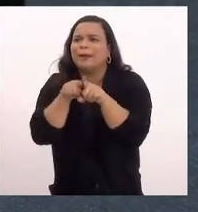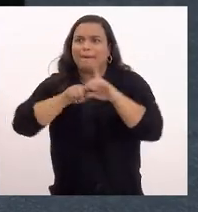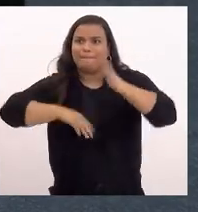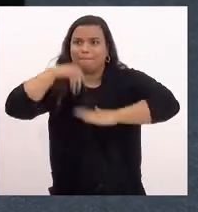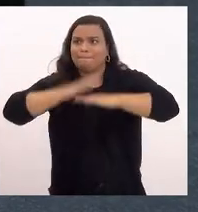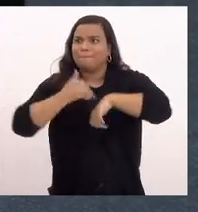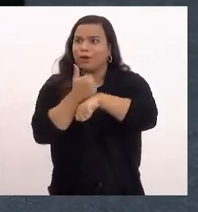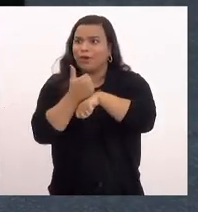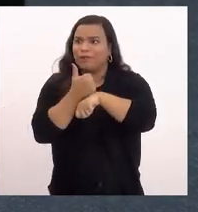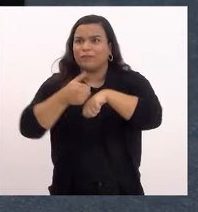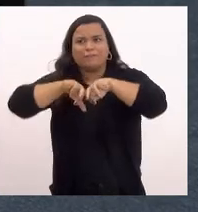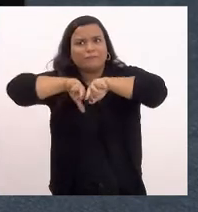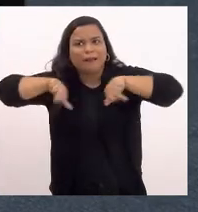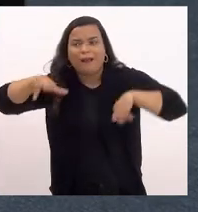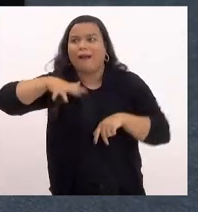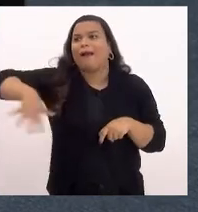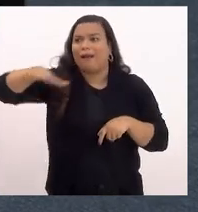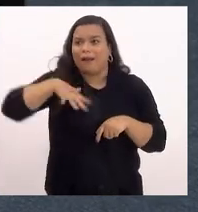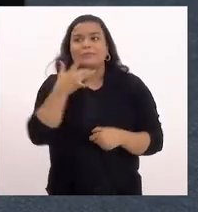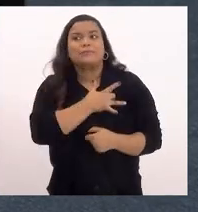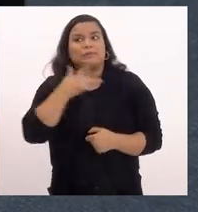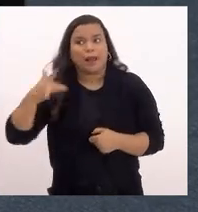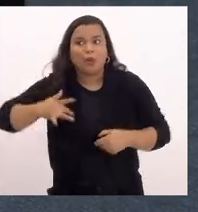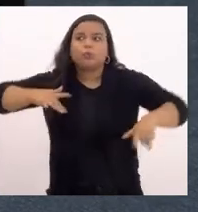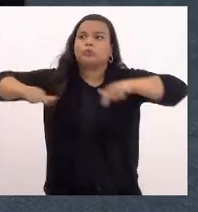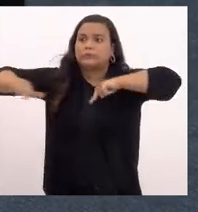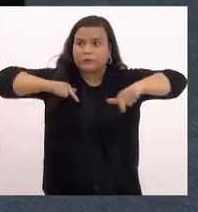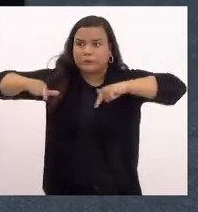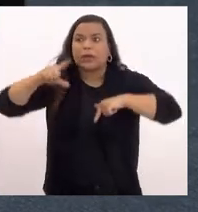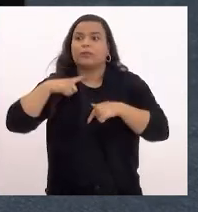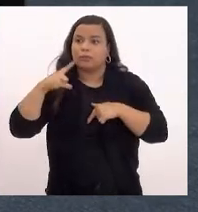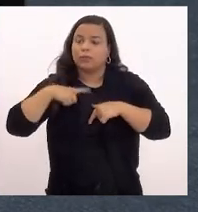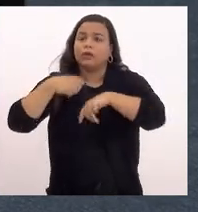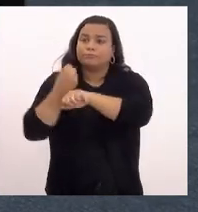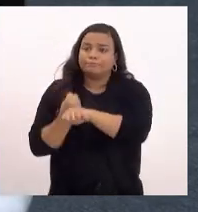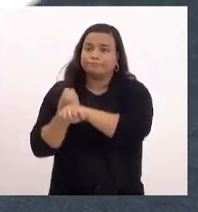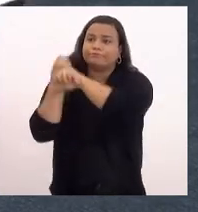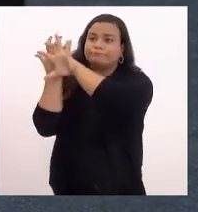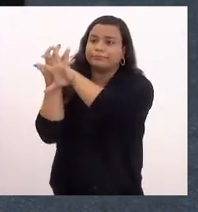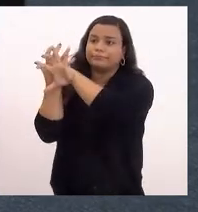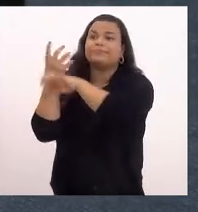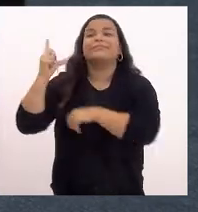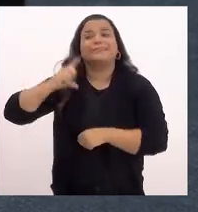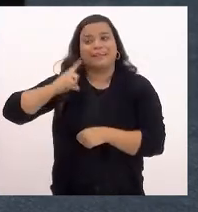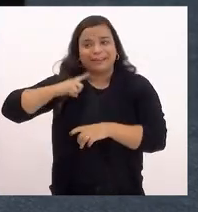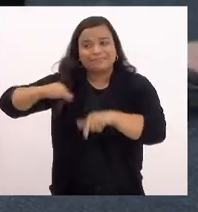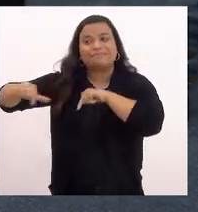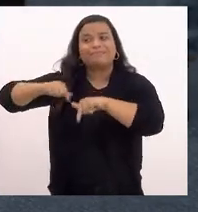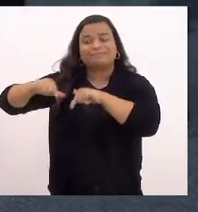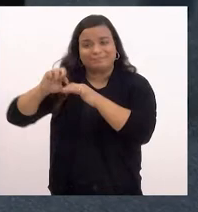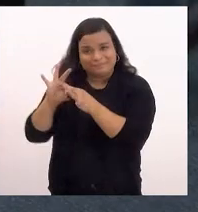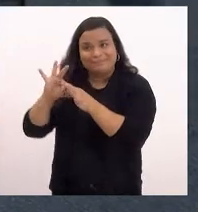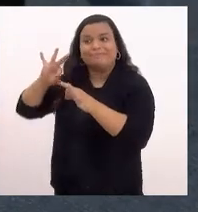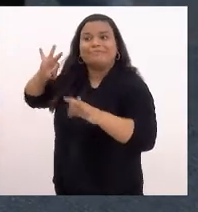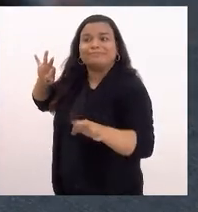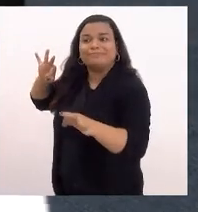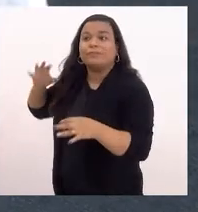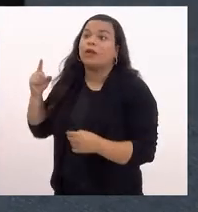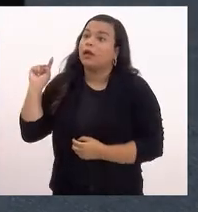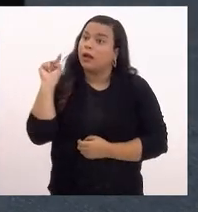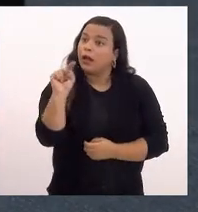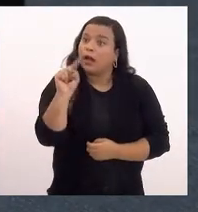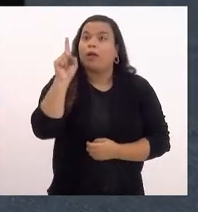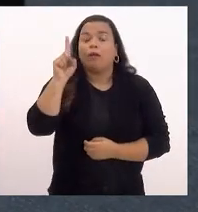área da saúde estão trabalhando de forma remota. E essa é uma matéria que nós precisamos